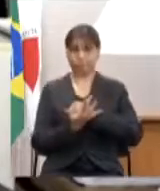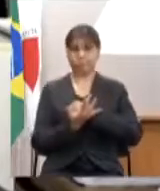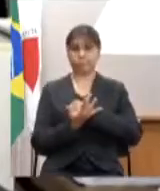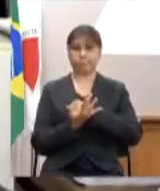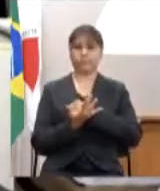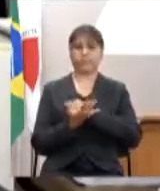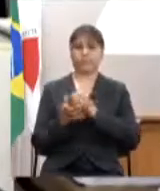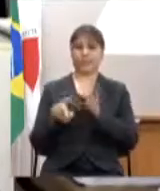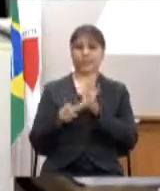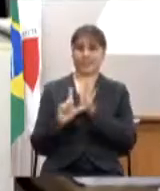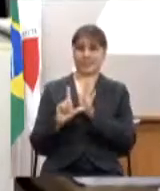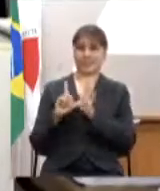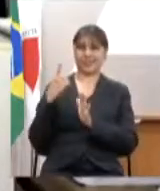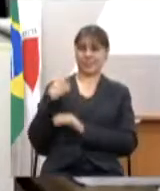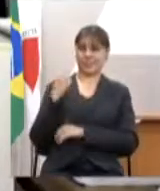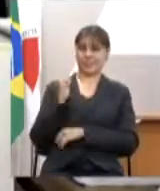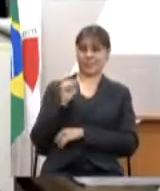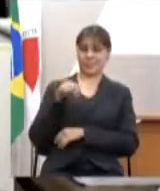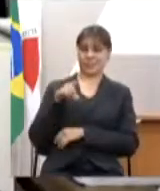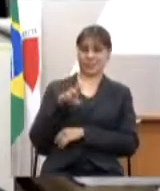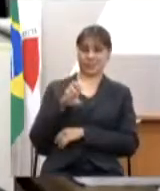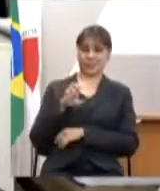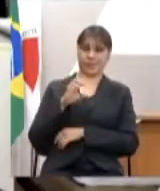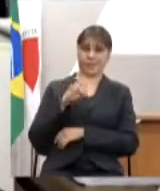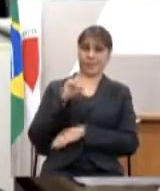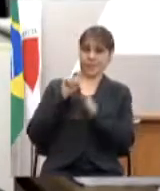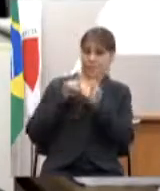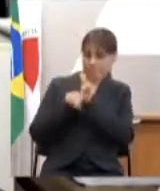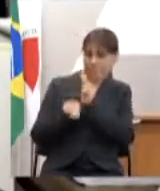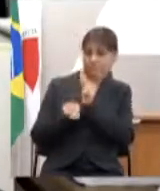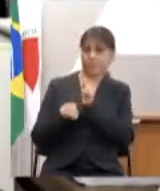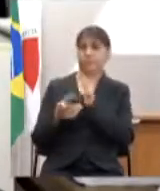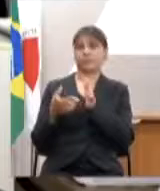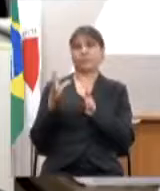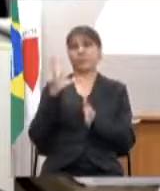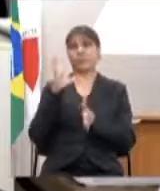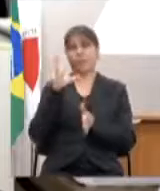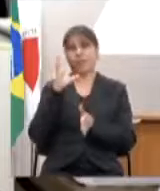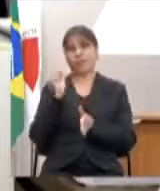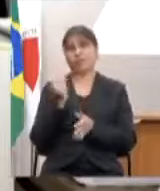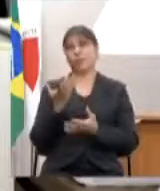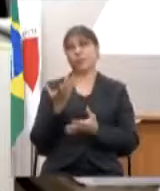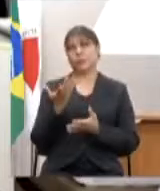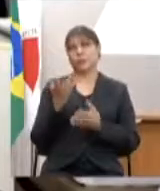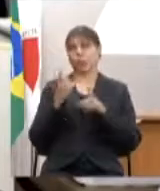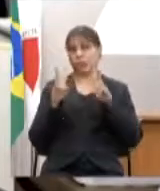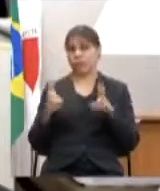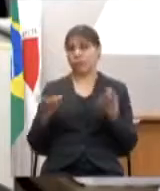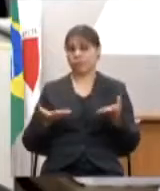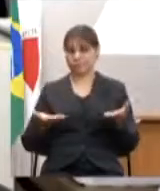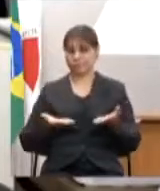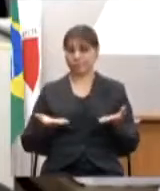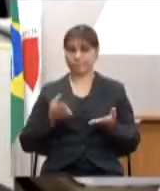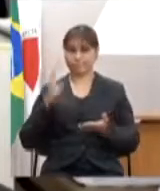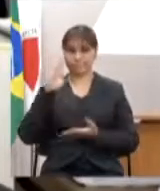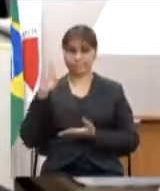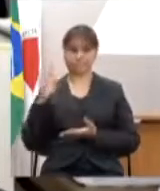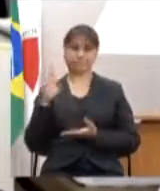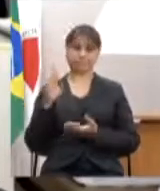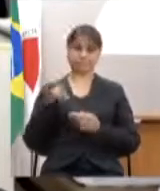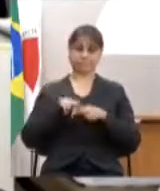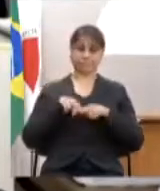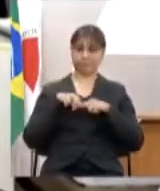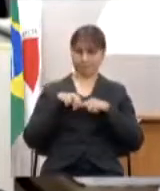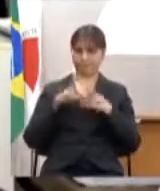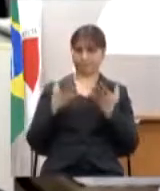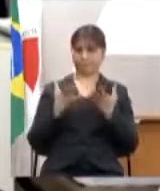pergunta do deputado André Quintal, eu acho que é um dos temas mais prementes que tem hoje em relação ao enfrentamento à COVID